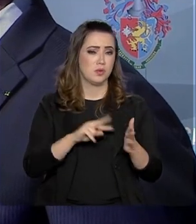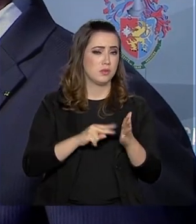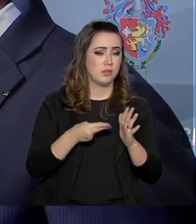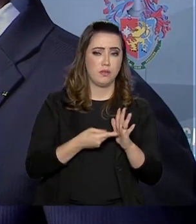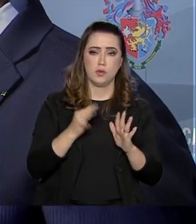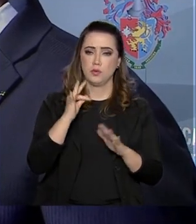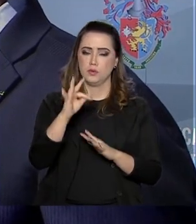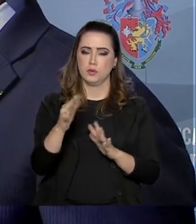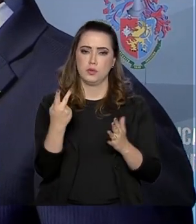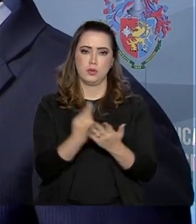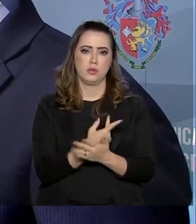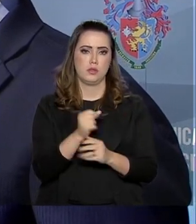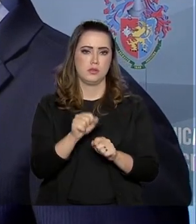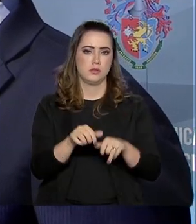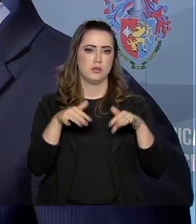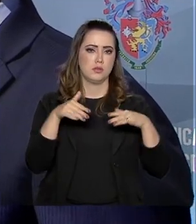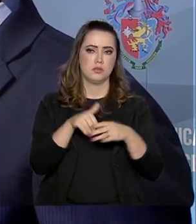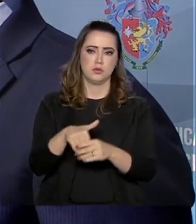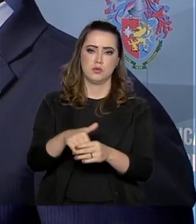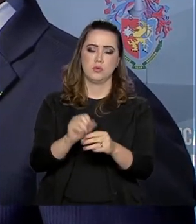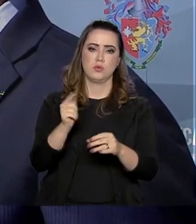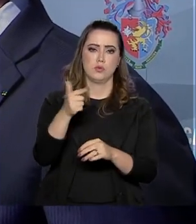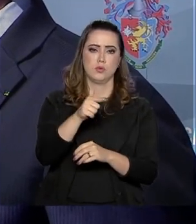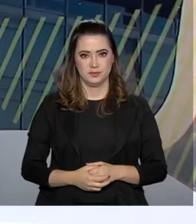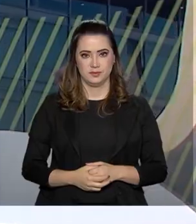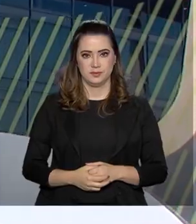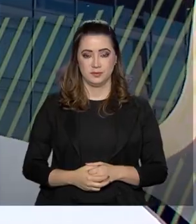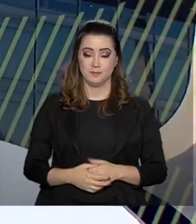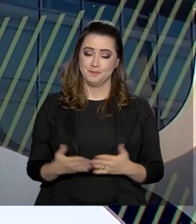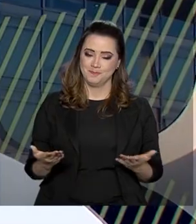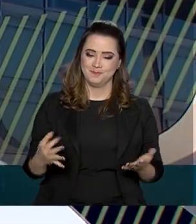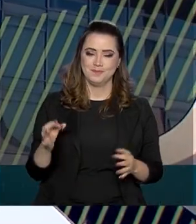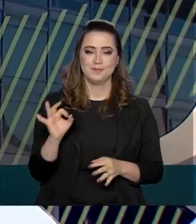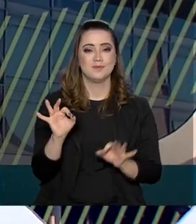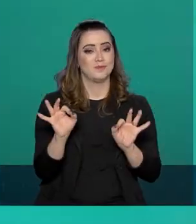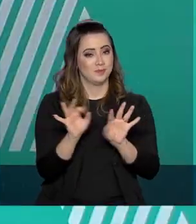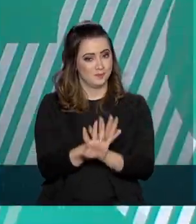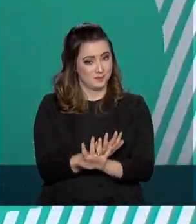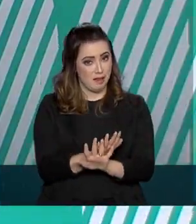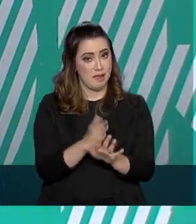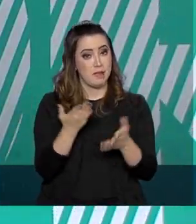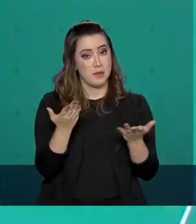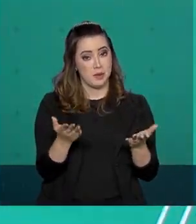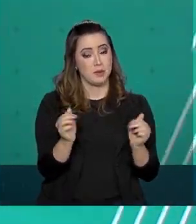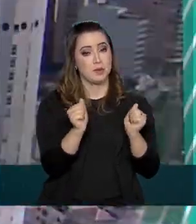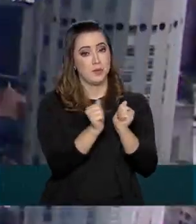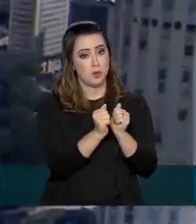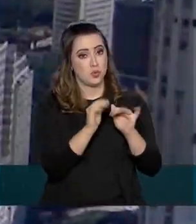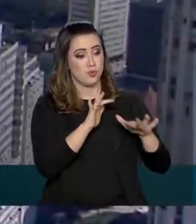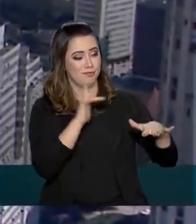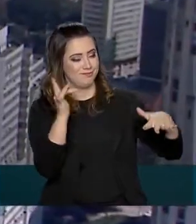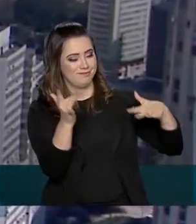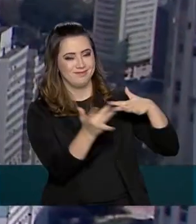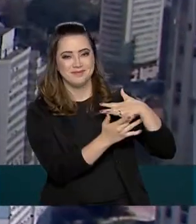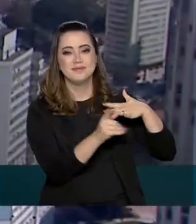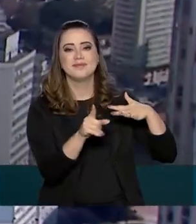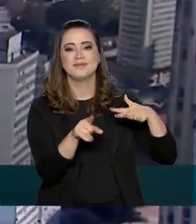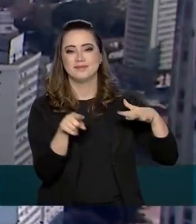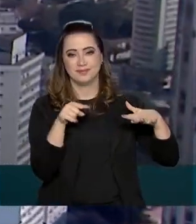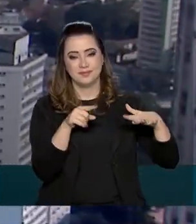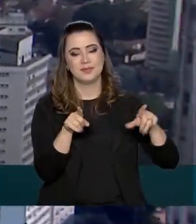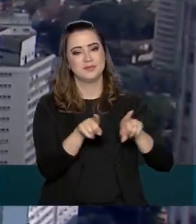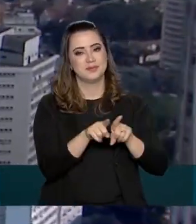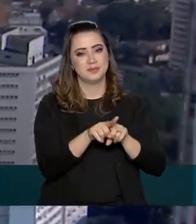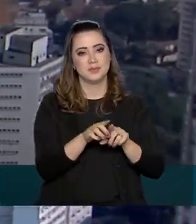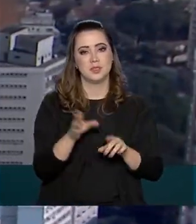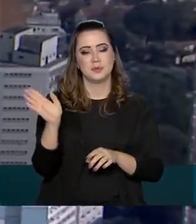que isso não vá agora no plenário ou em outro momento, que a não vai conseguir. E o governo agora fica por aqui. Continue nos acompanhando também pelas redes